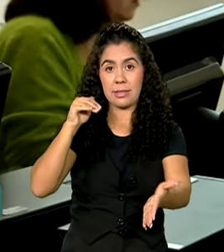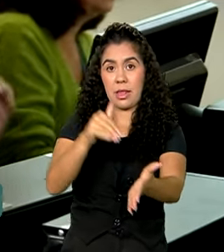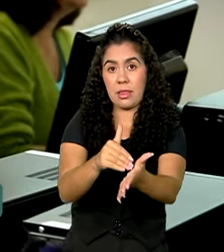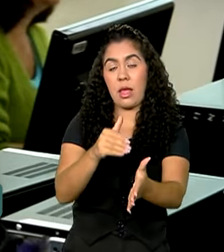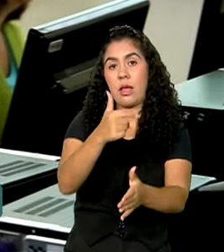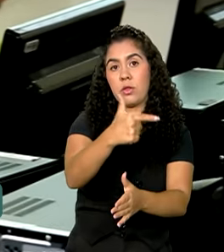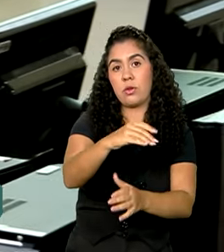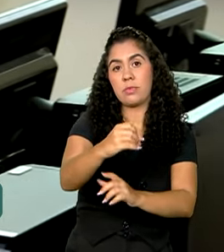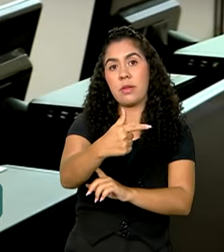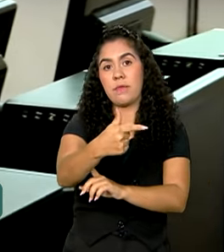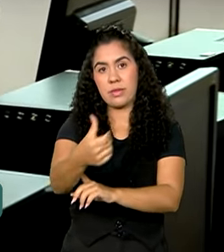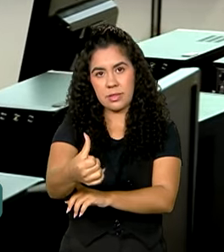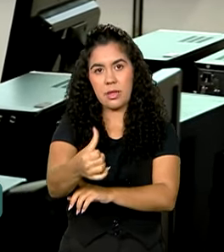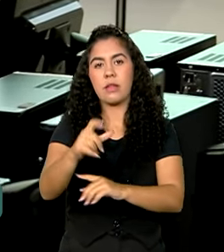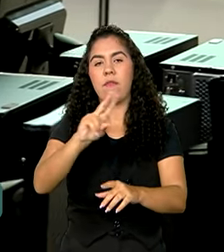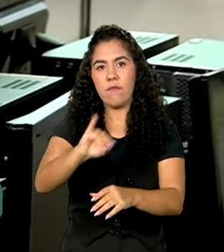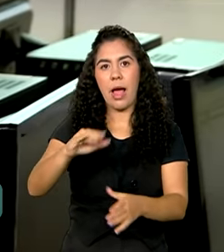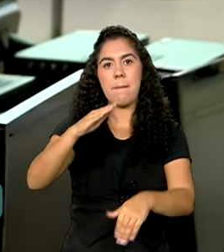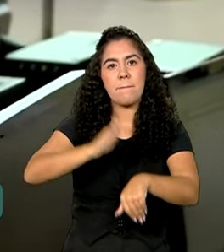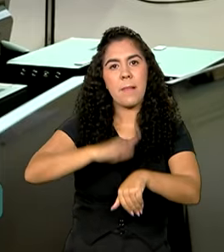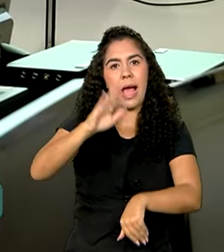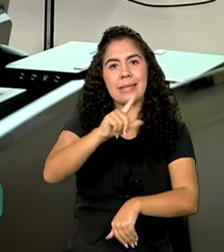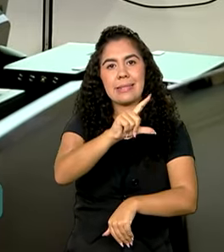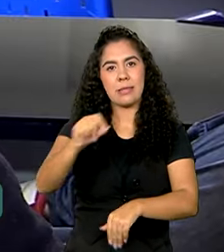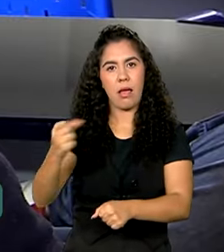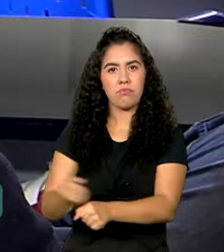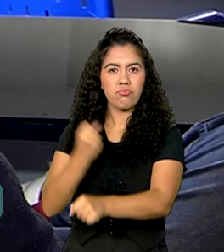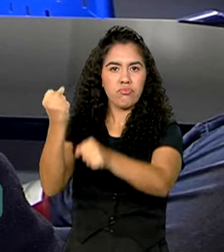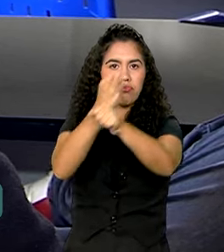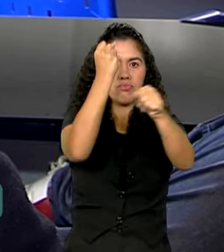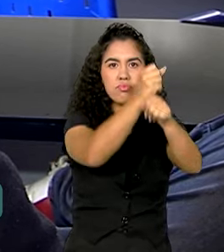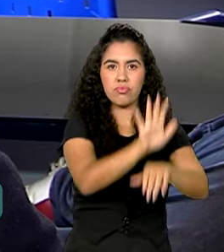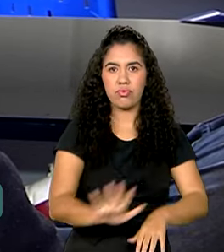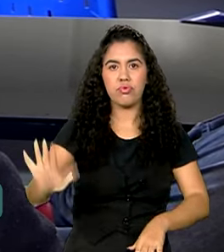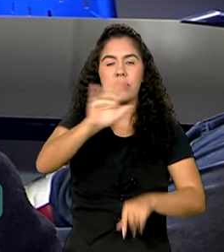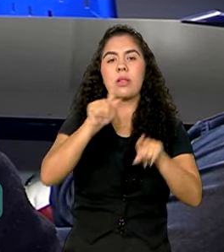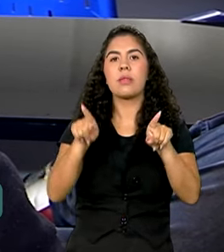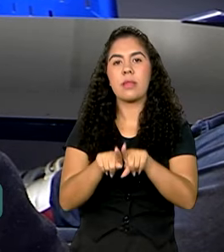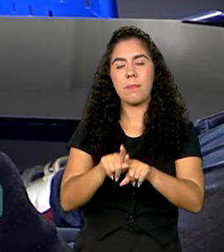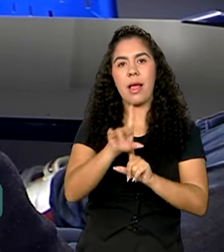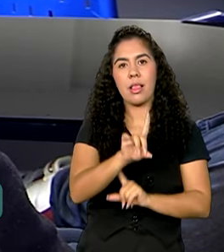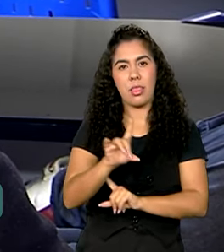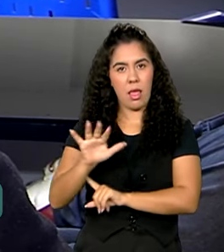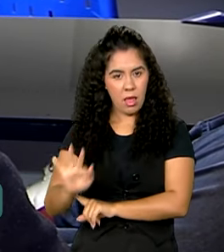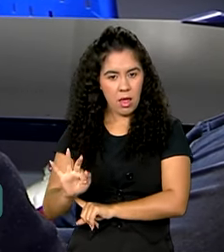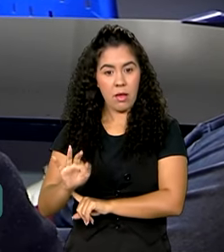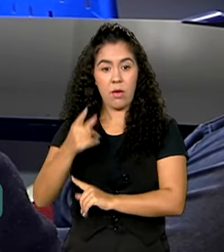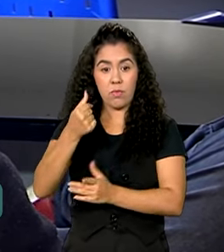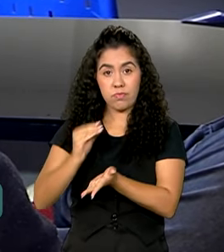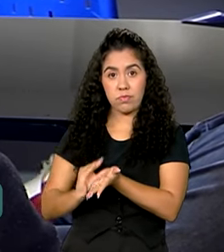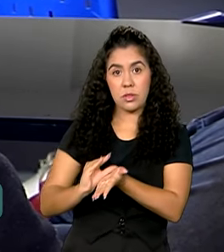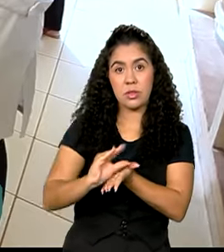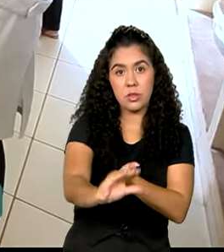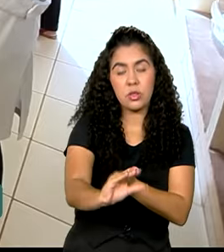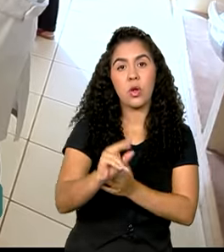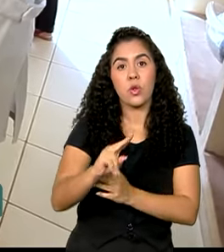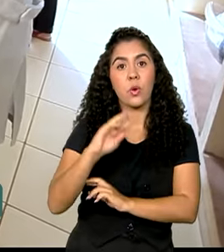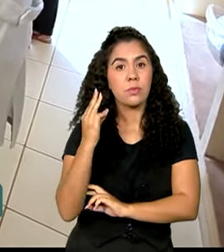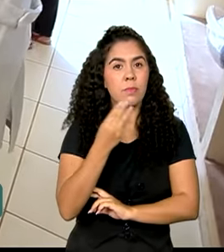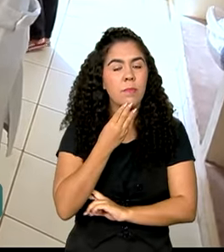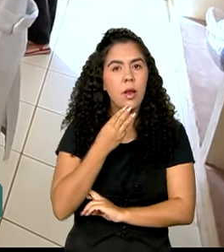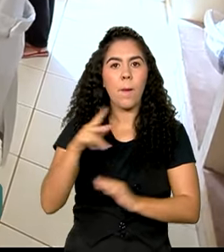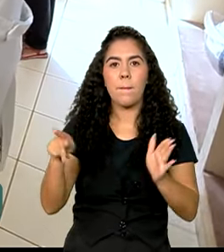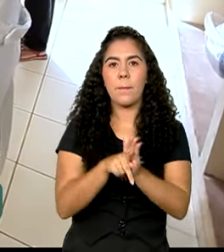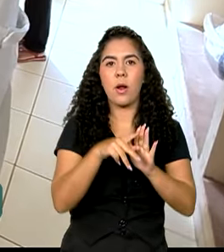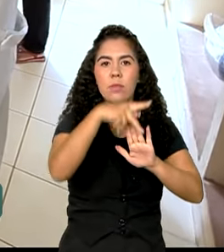distribuídos em todos os estados e o Distrito Federal. Um investimento de 2 bilhões e 500 milhões de reais do novo